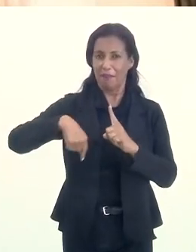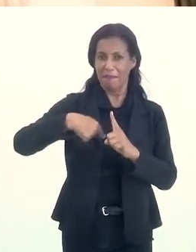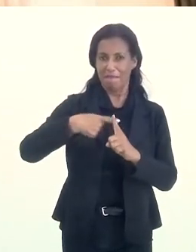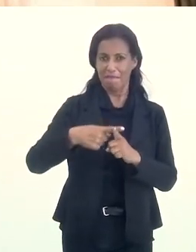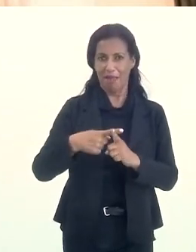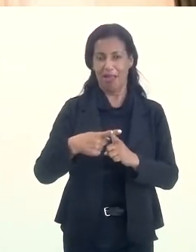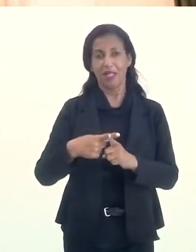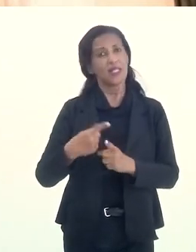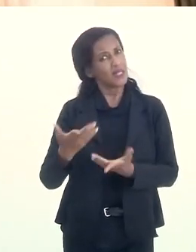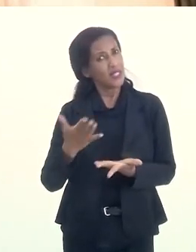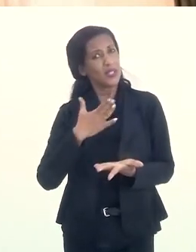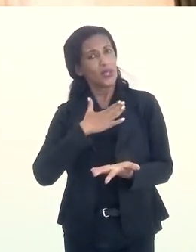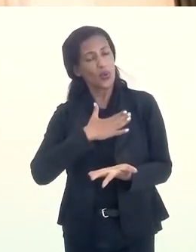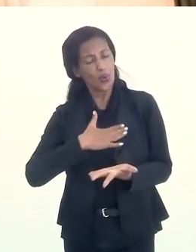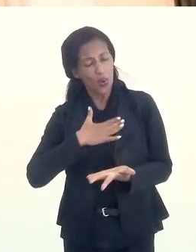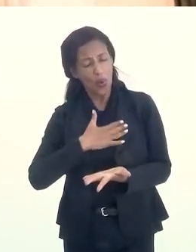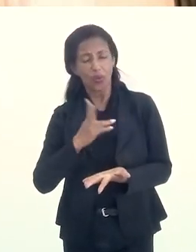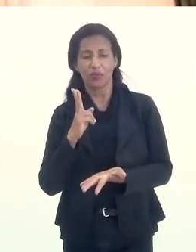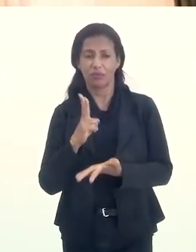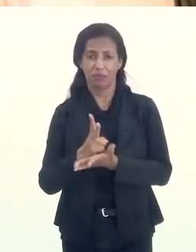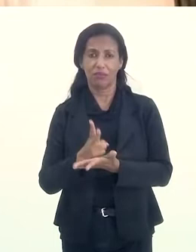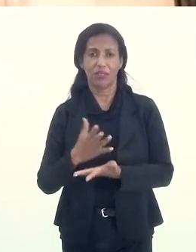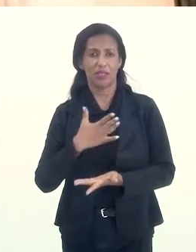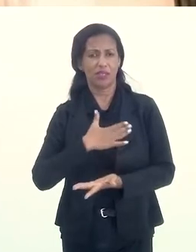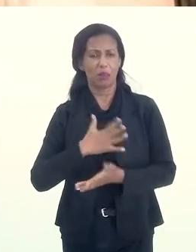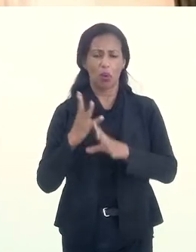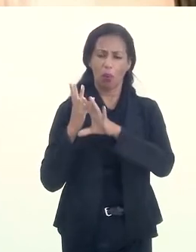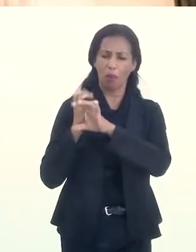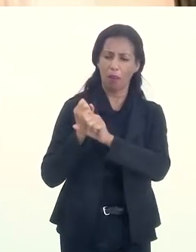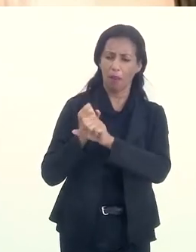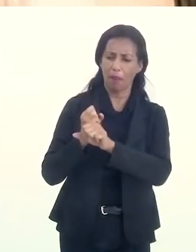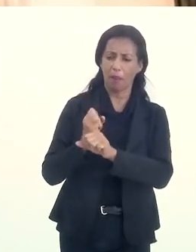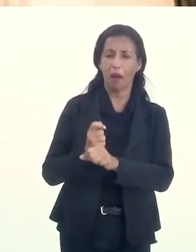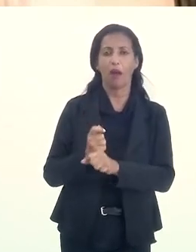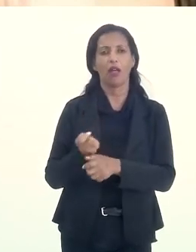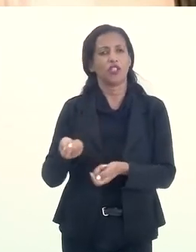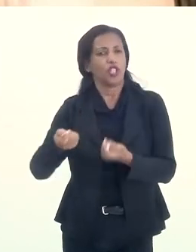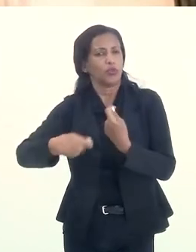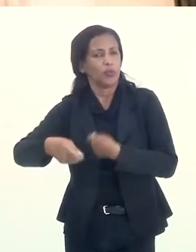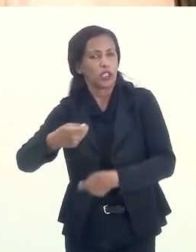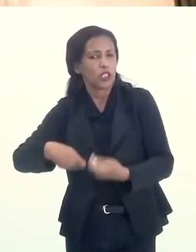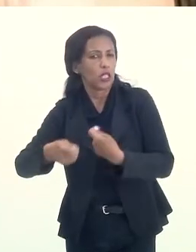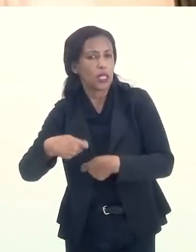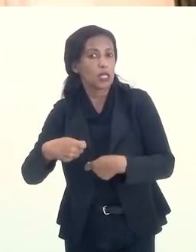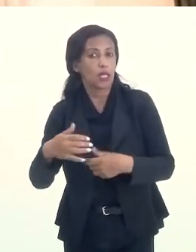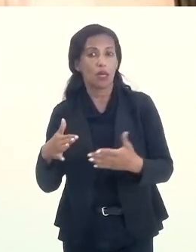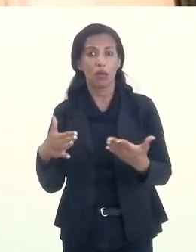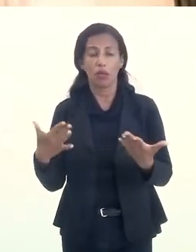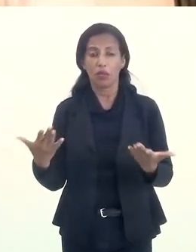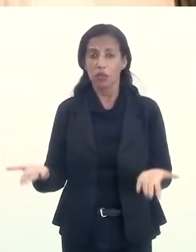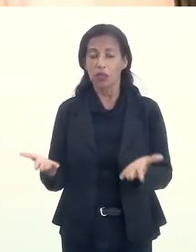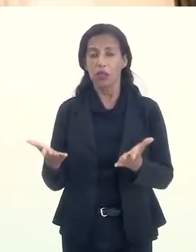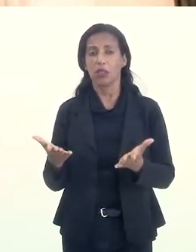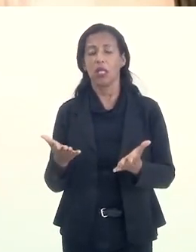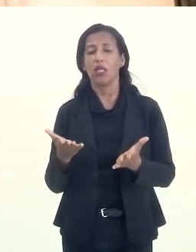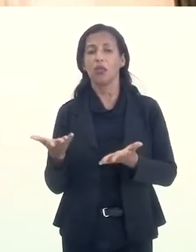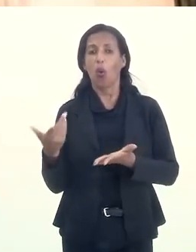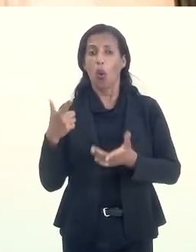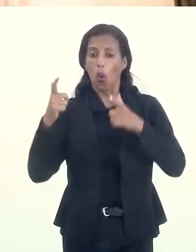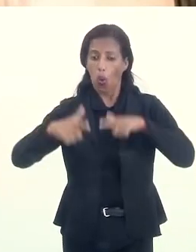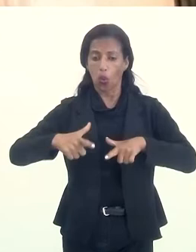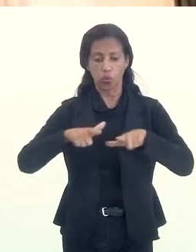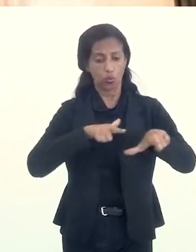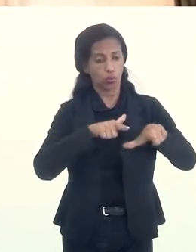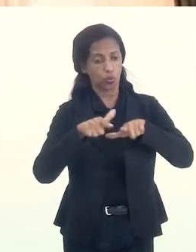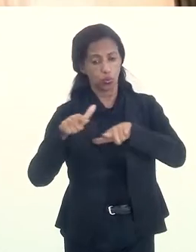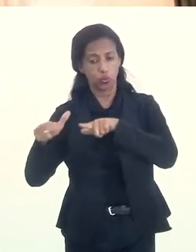ter. E eu gosto, sempre gostei de contabilidade, de administração. Tanto que nas entidades de que